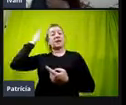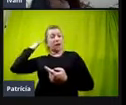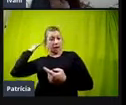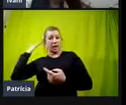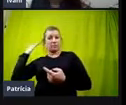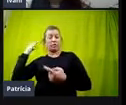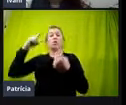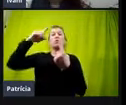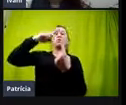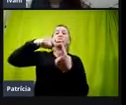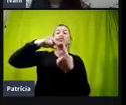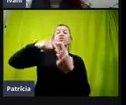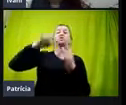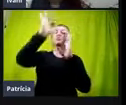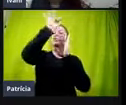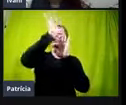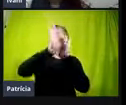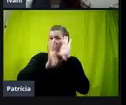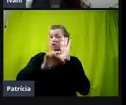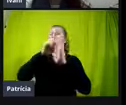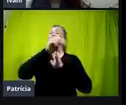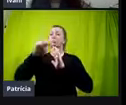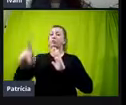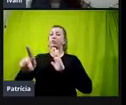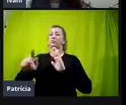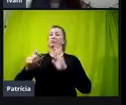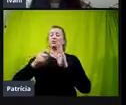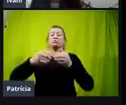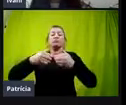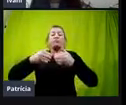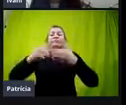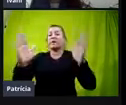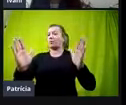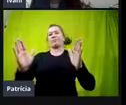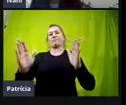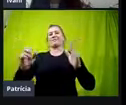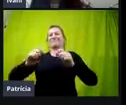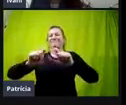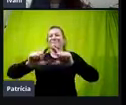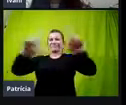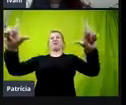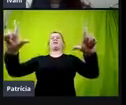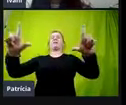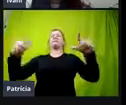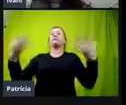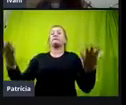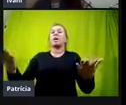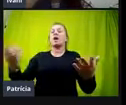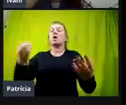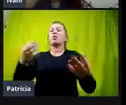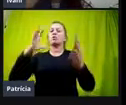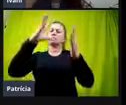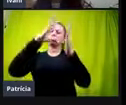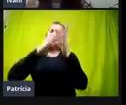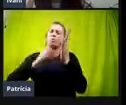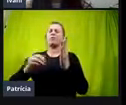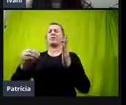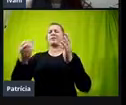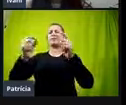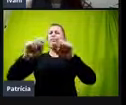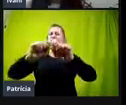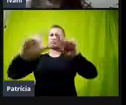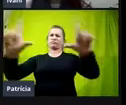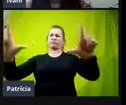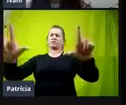tipo de texto que o professor tinha gravado não abria. E aí, quando a gente conseguiu colocar no modelo, tinham muitas